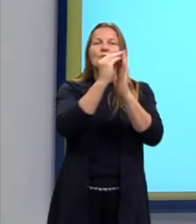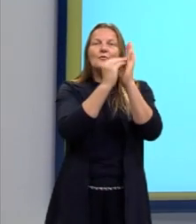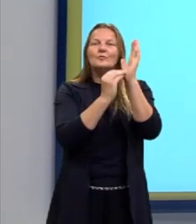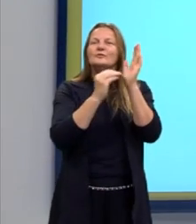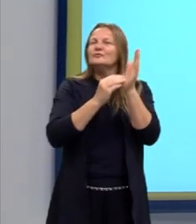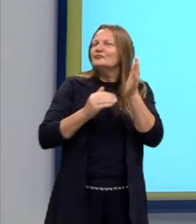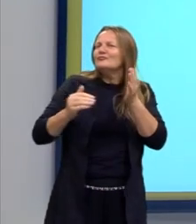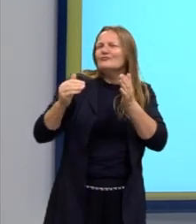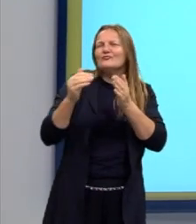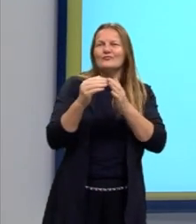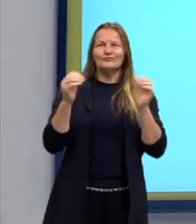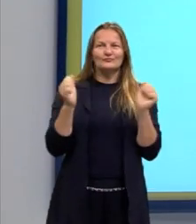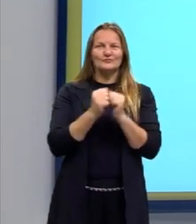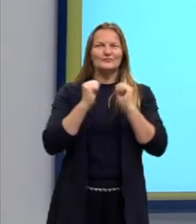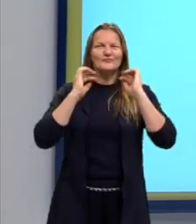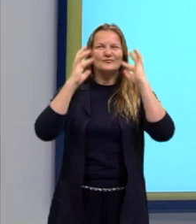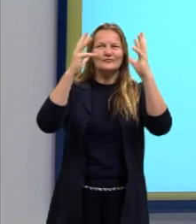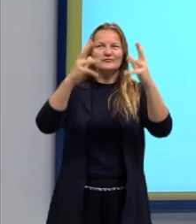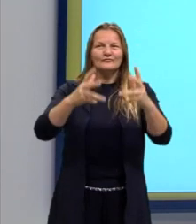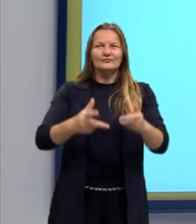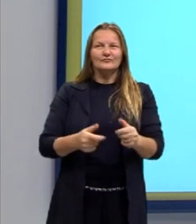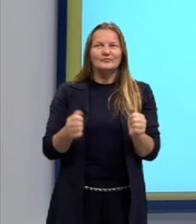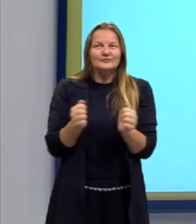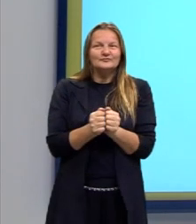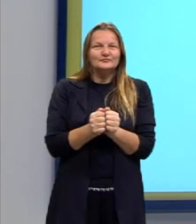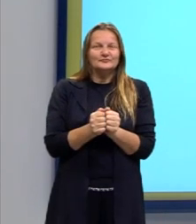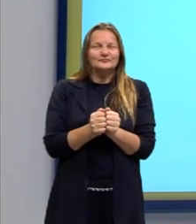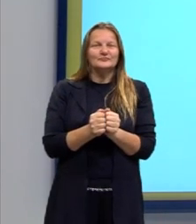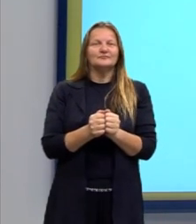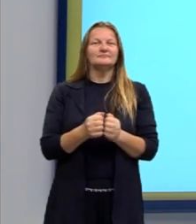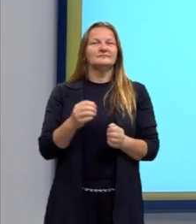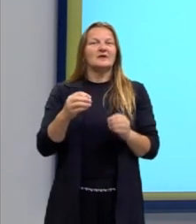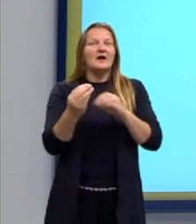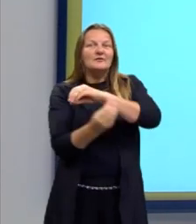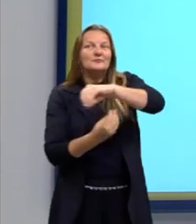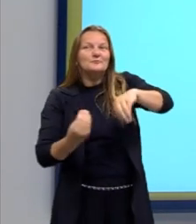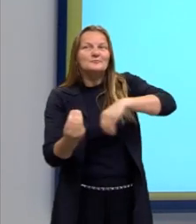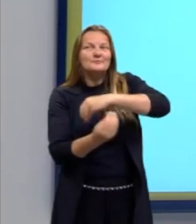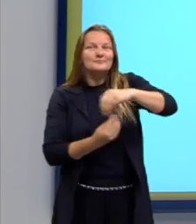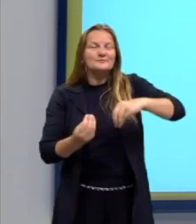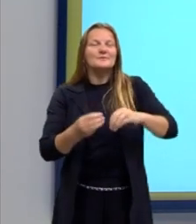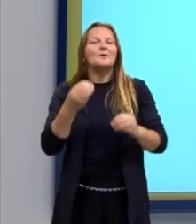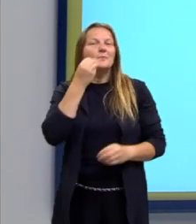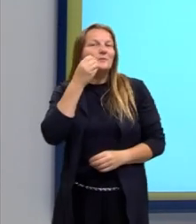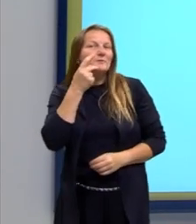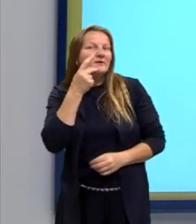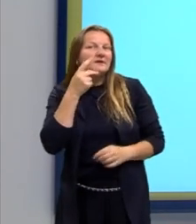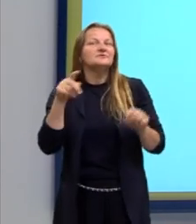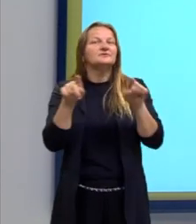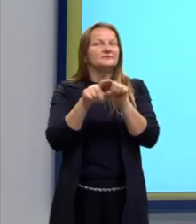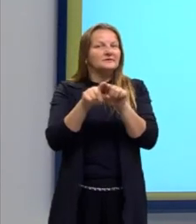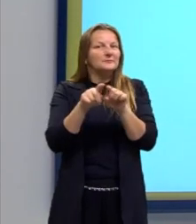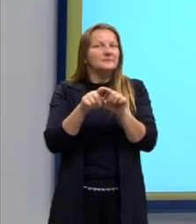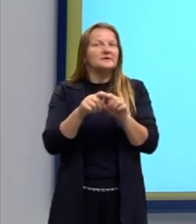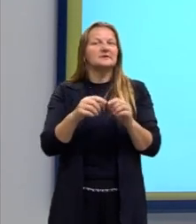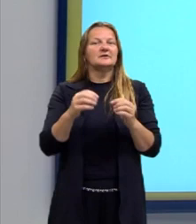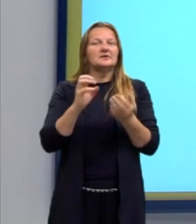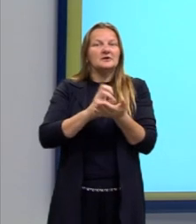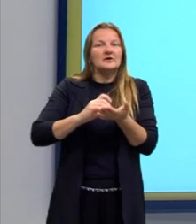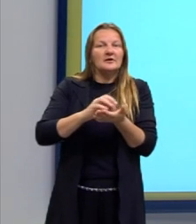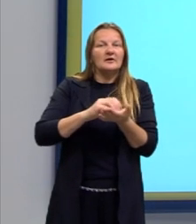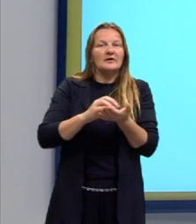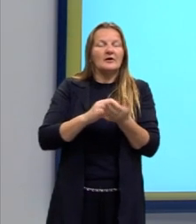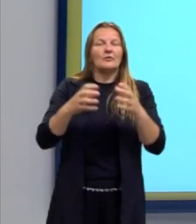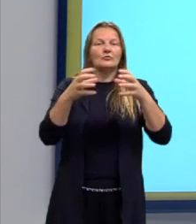juntos. Porque algumas questões vão envolver, ao mesmo tempo, a probabilidade e também o cálculo dos